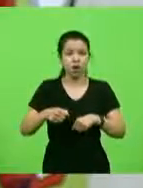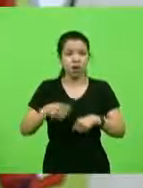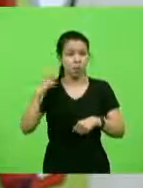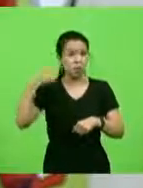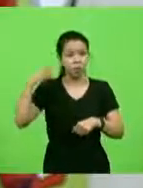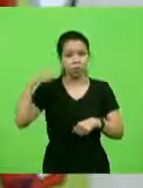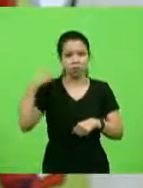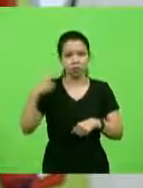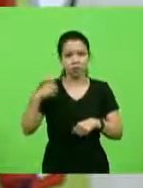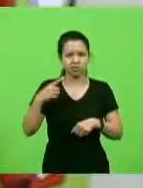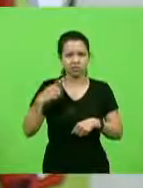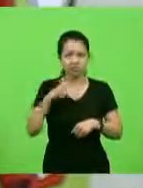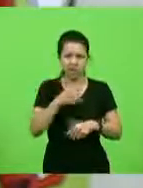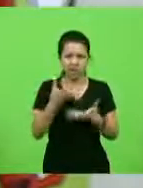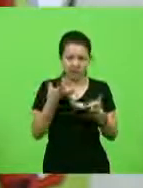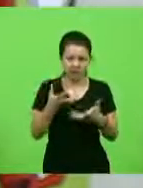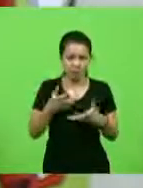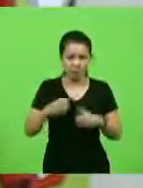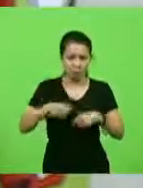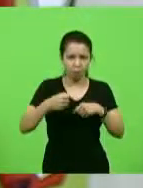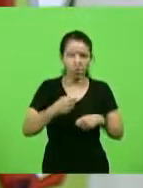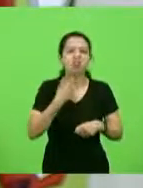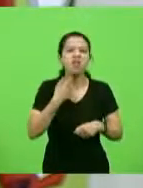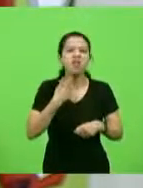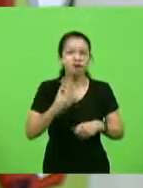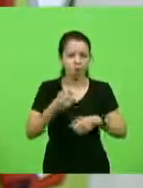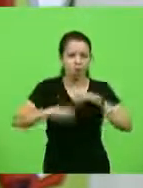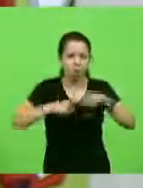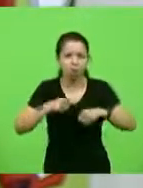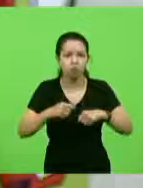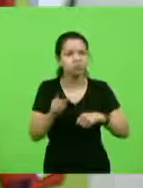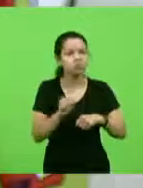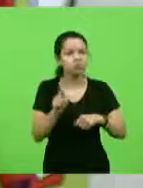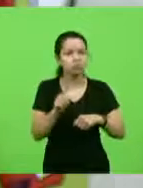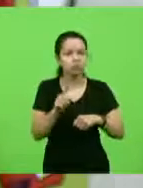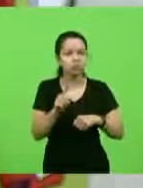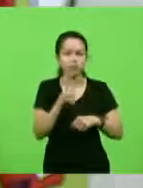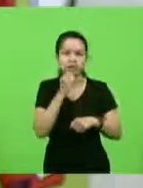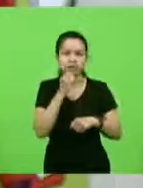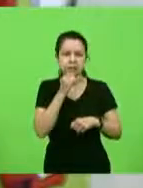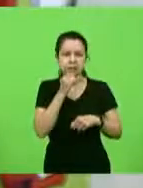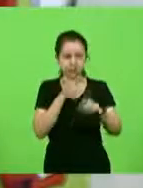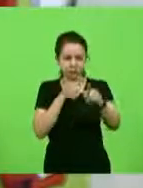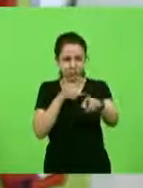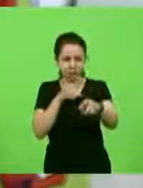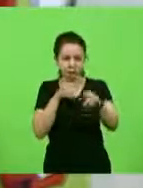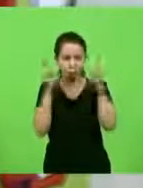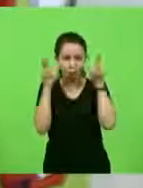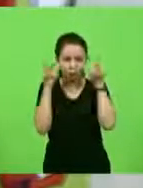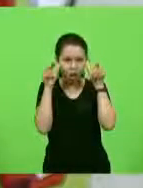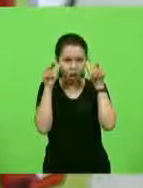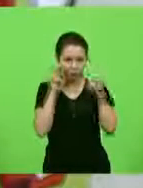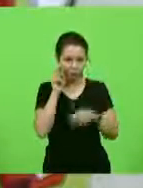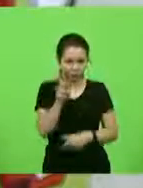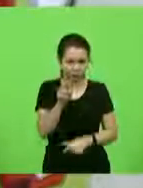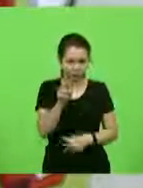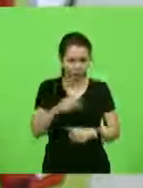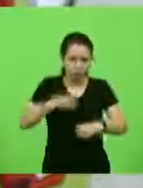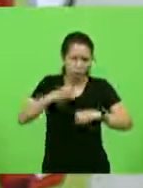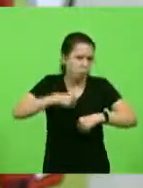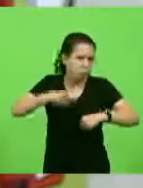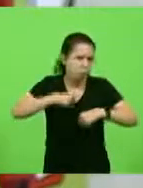através de uma presa. Então se tem lá, por exemplo, um coelho, ele vai atrás daquele coelho. Então eles